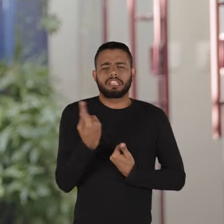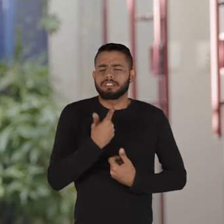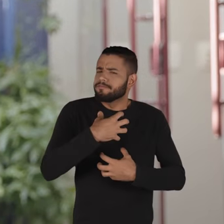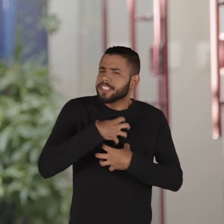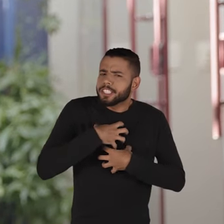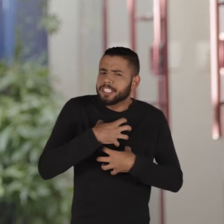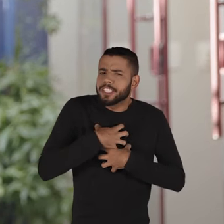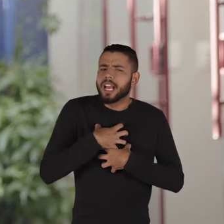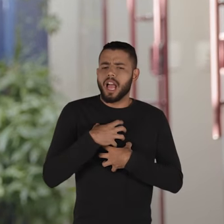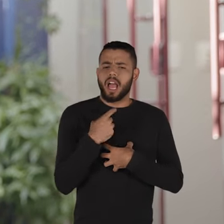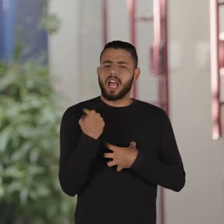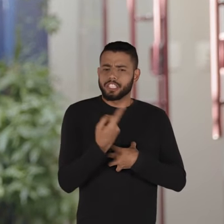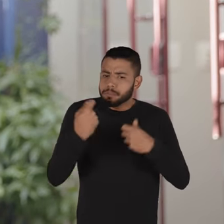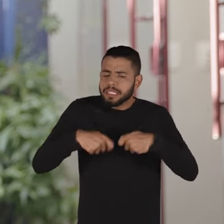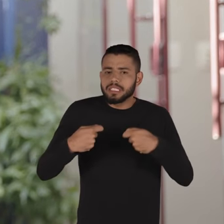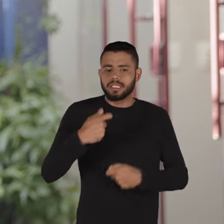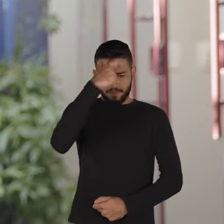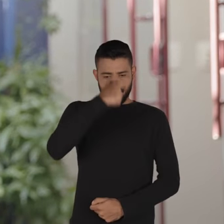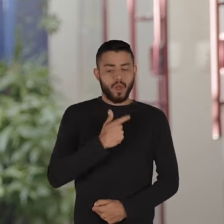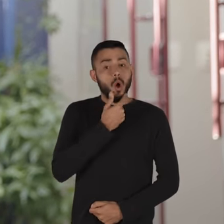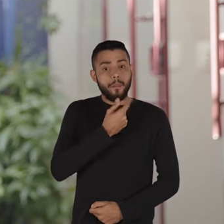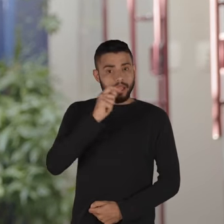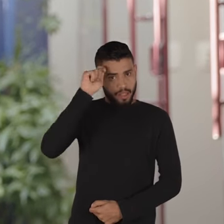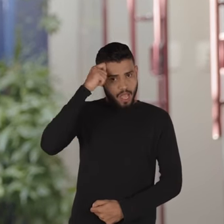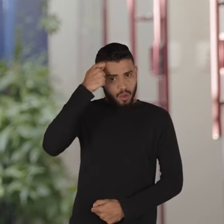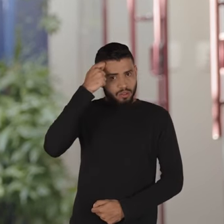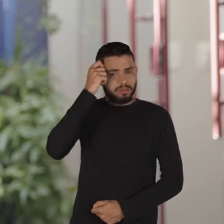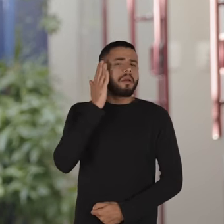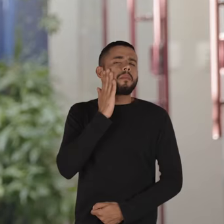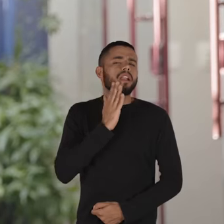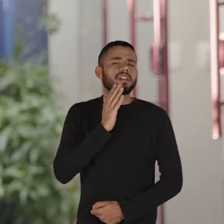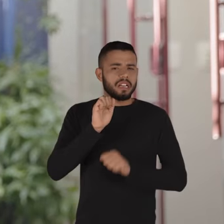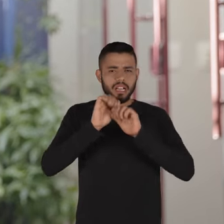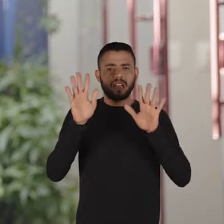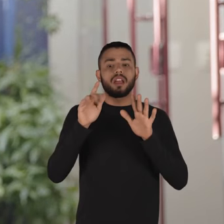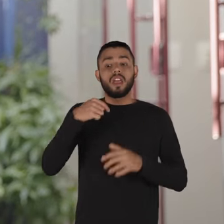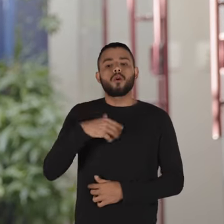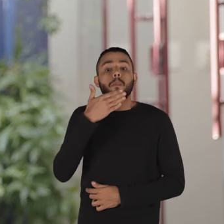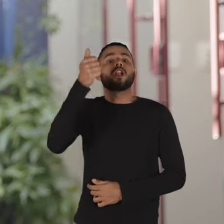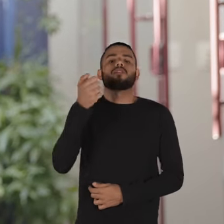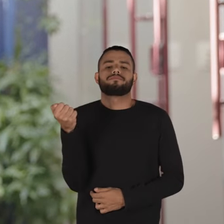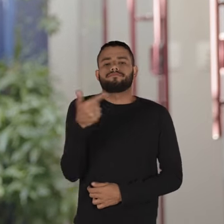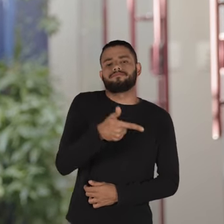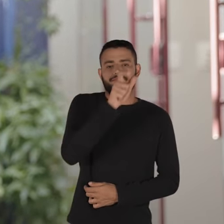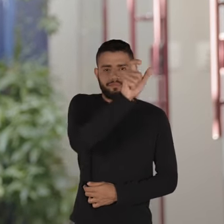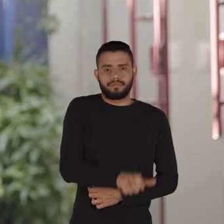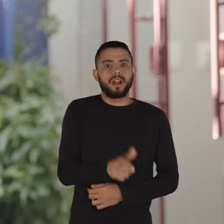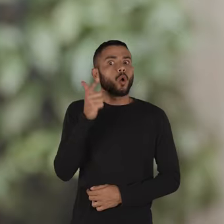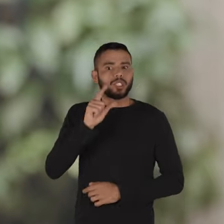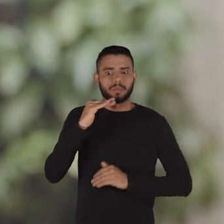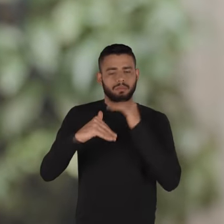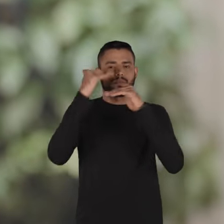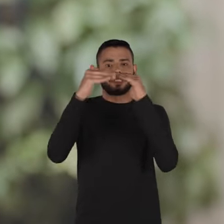que a gente precisa, como homens negros, no meu caso ainda que de pele clara, ser melhor do que os outros para chegar em algum lugar.